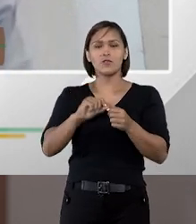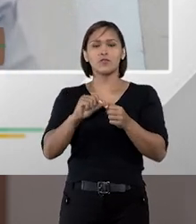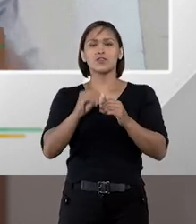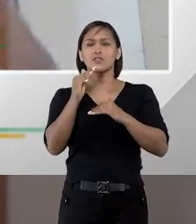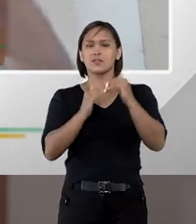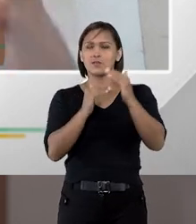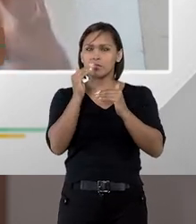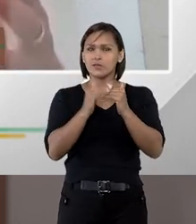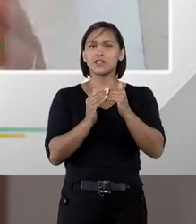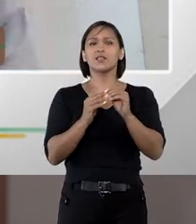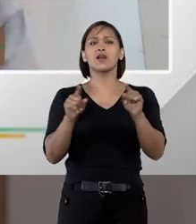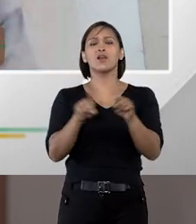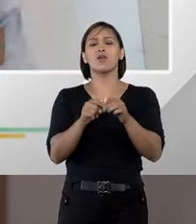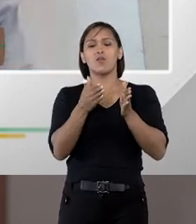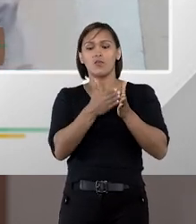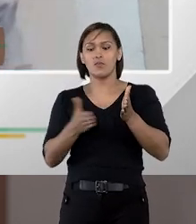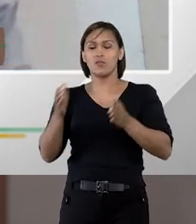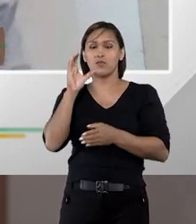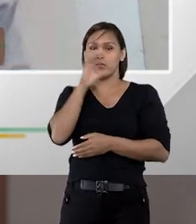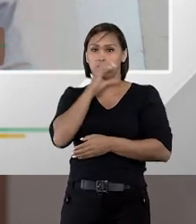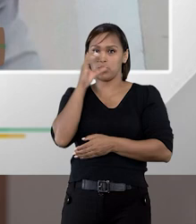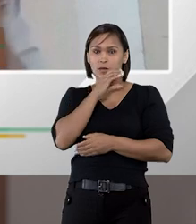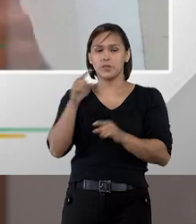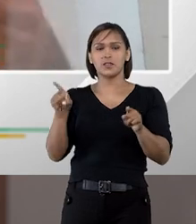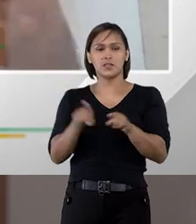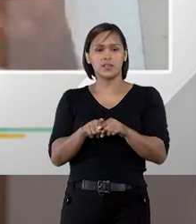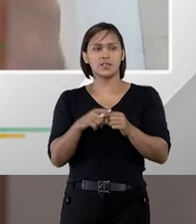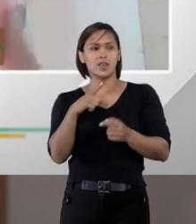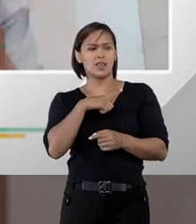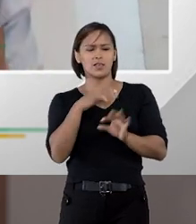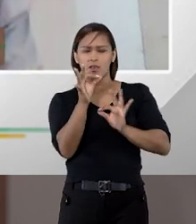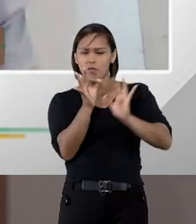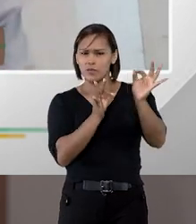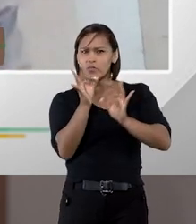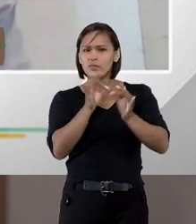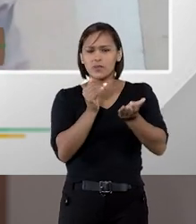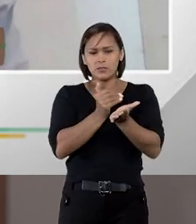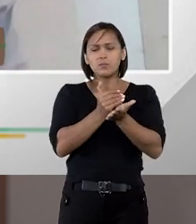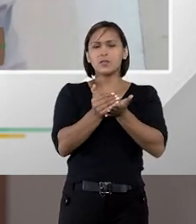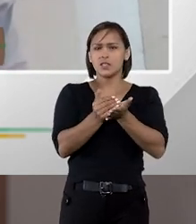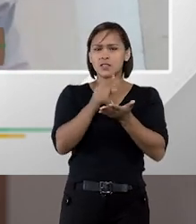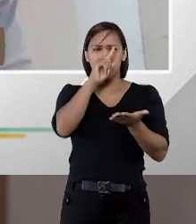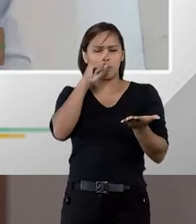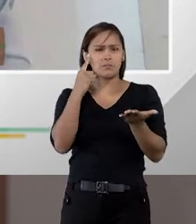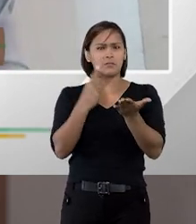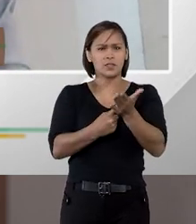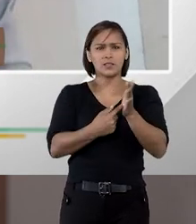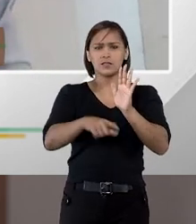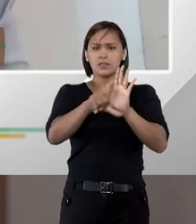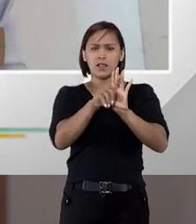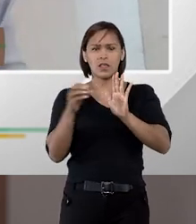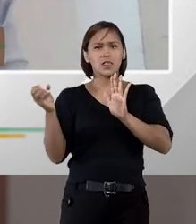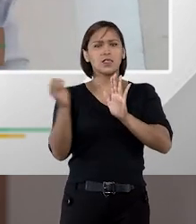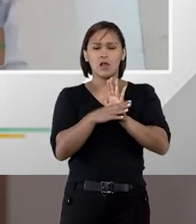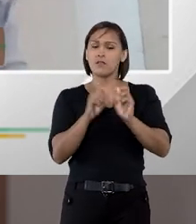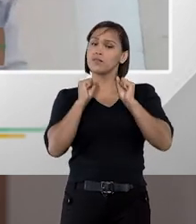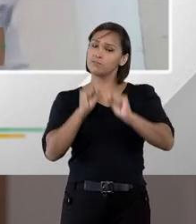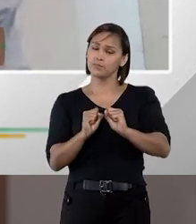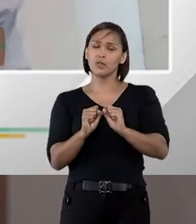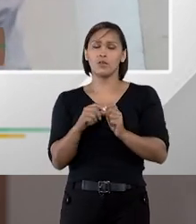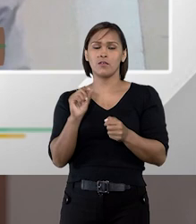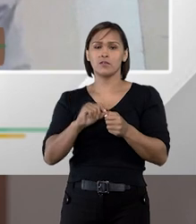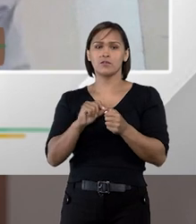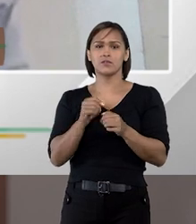efetivar essa capacitação com maior rapidez e que estejam preparados para iniciar a aplicabilidade da nova lei,